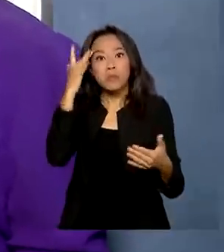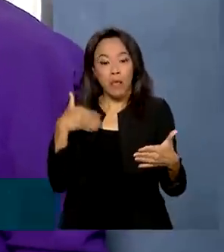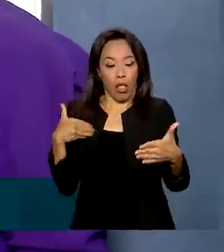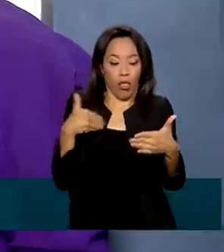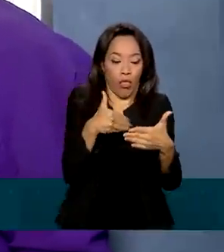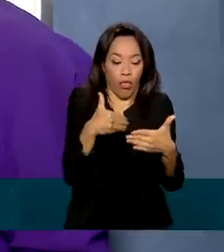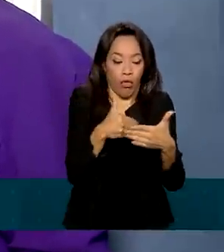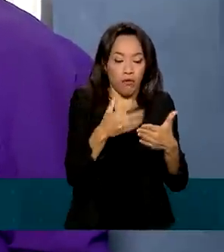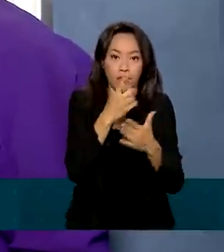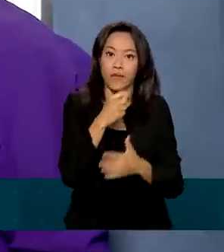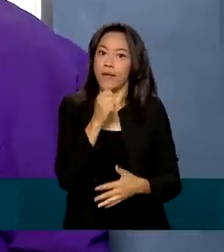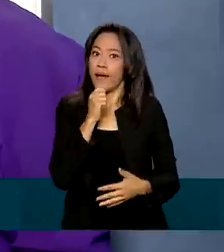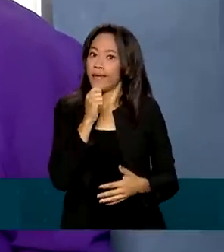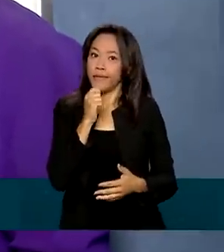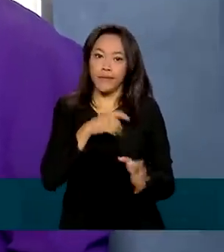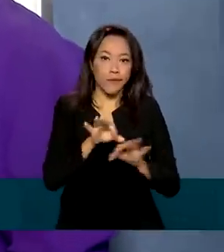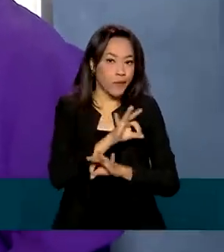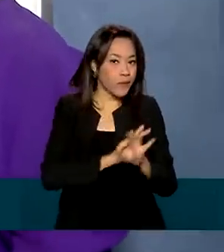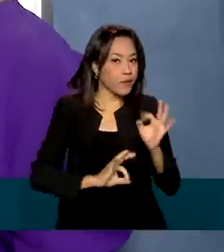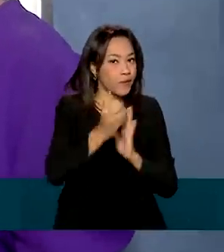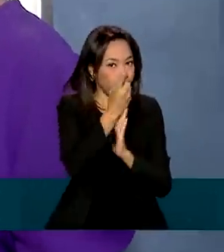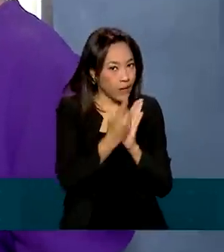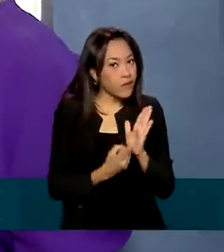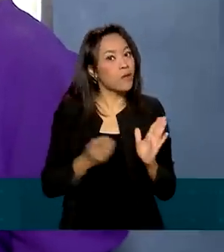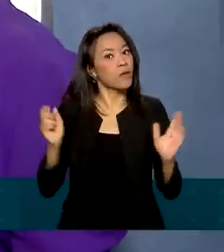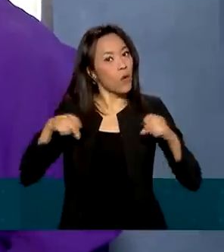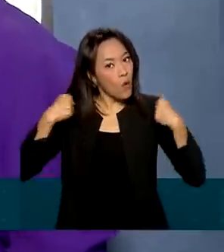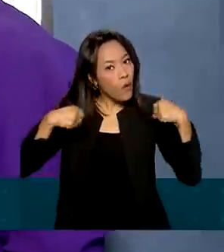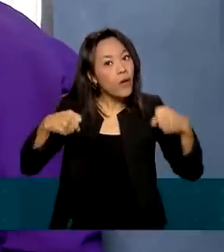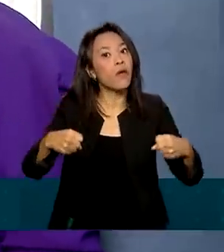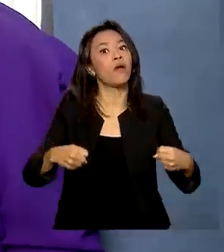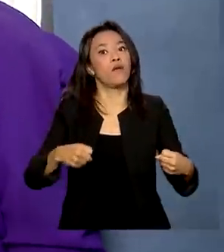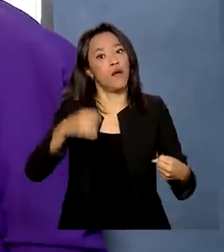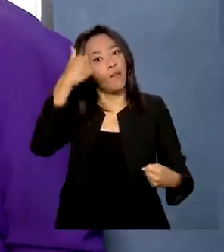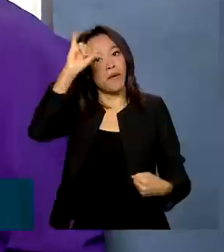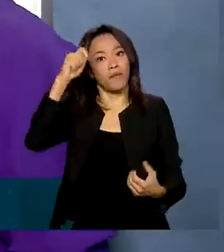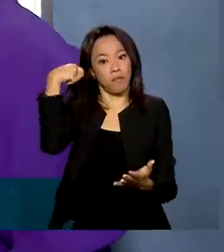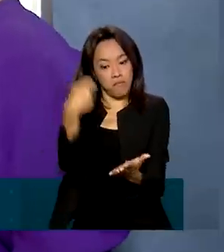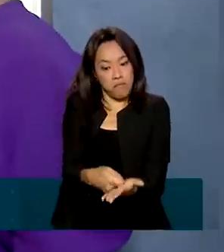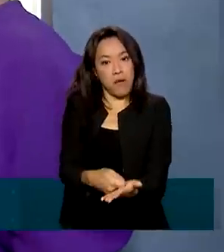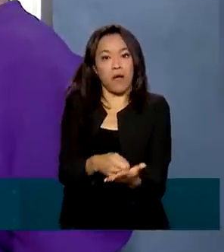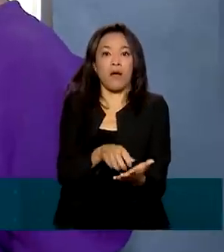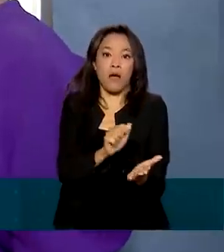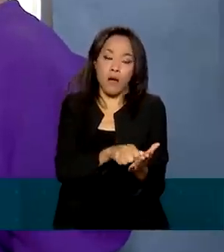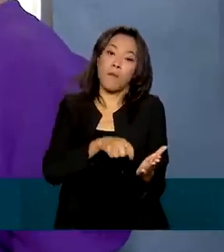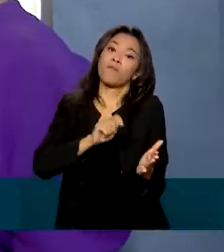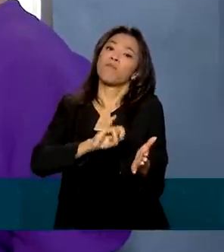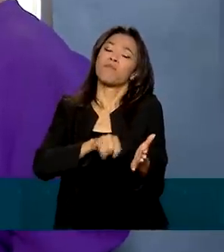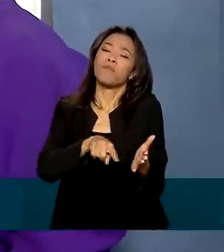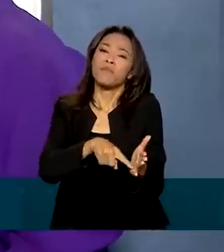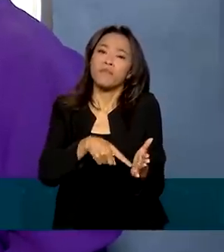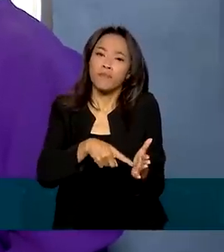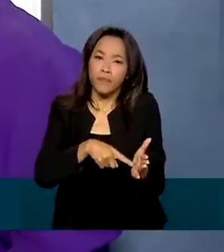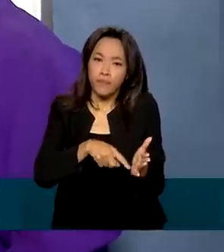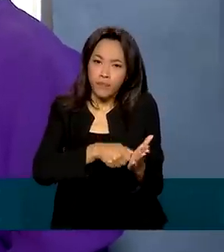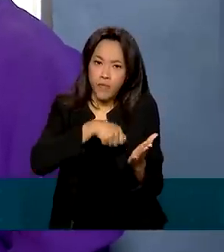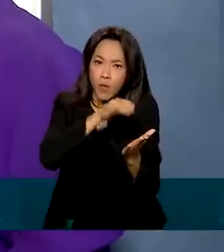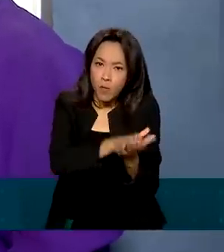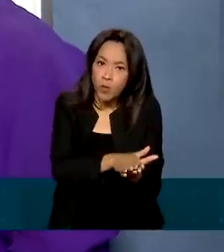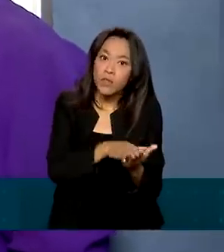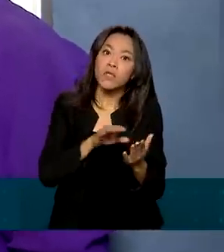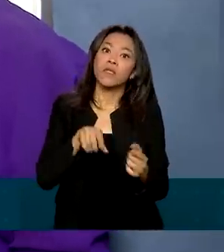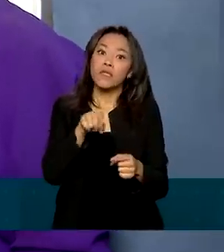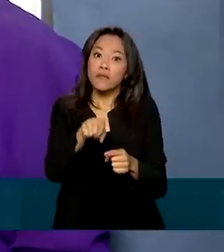E quem ainda não se organizou, é importante correr para não pagar multa, que varia de 1% ao mês sobre o valor do